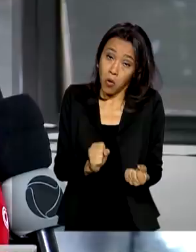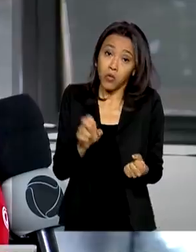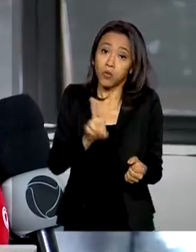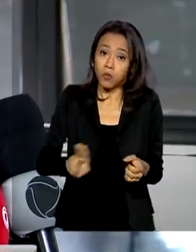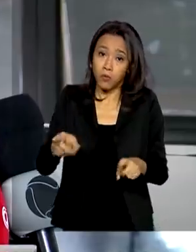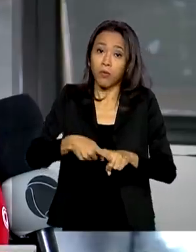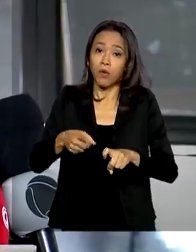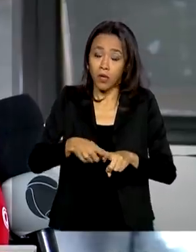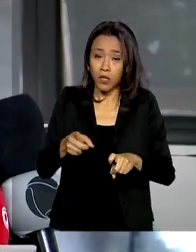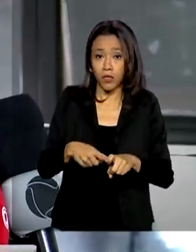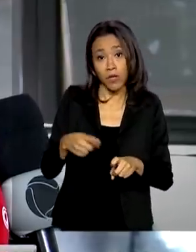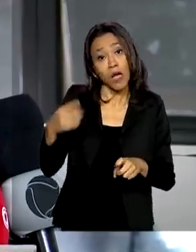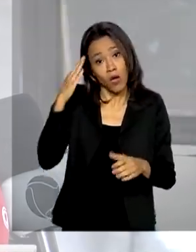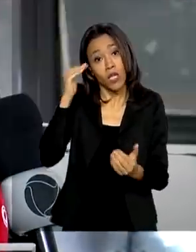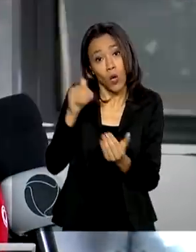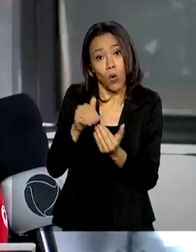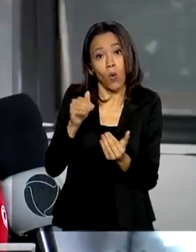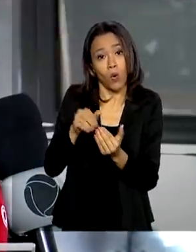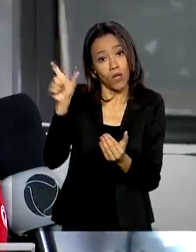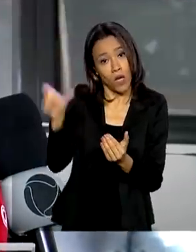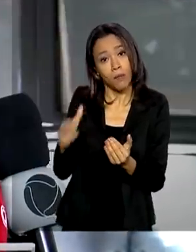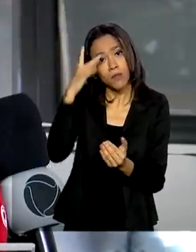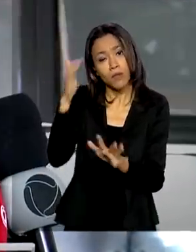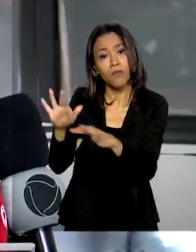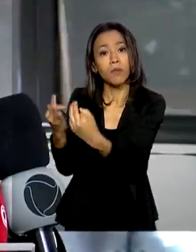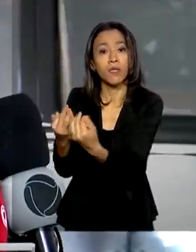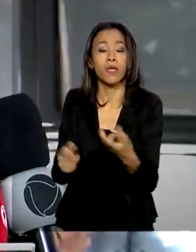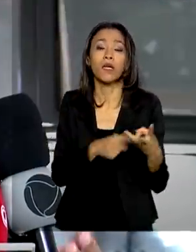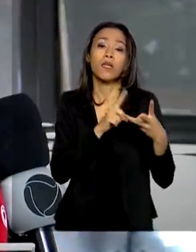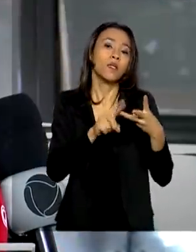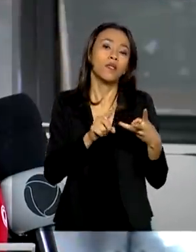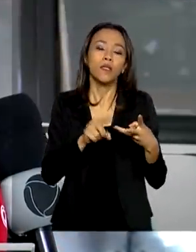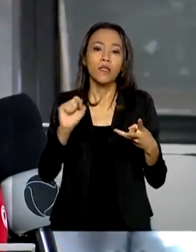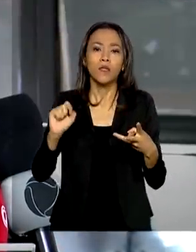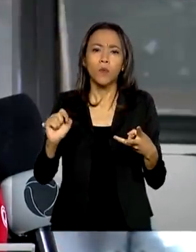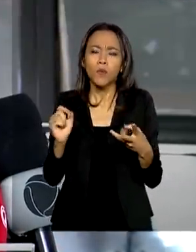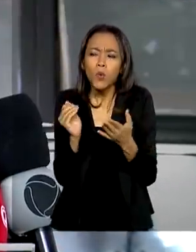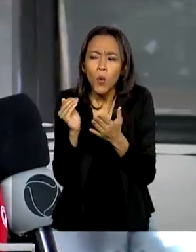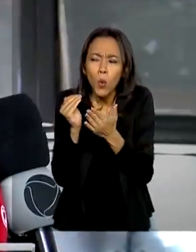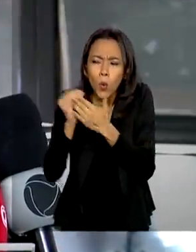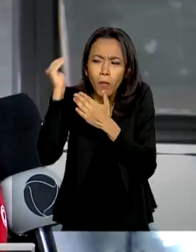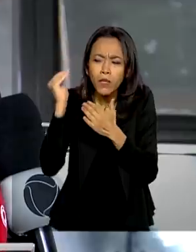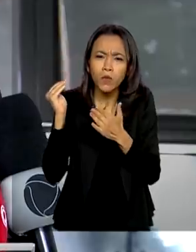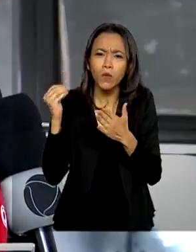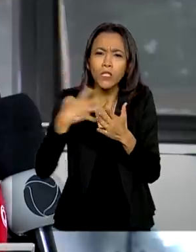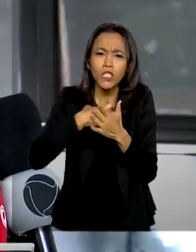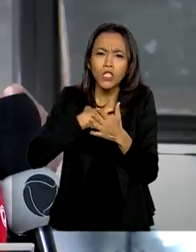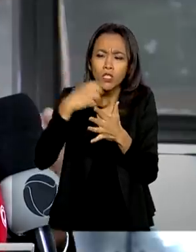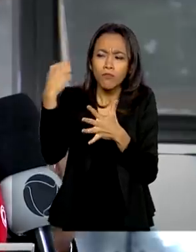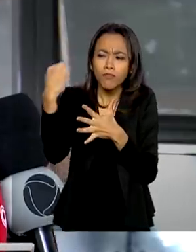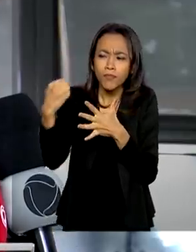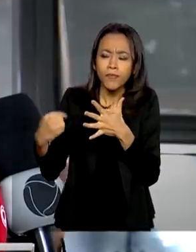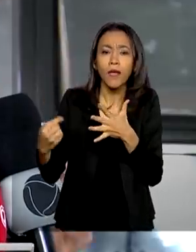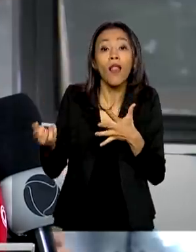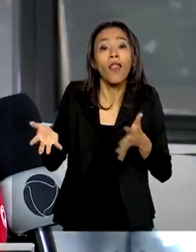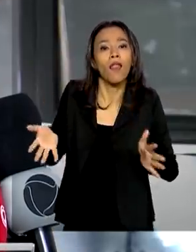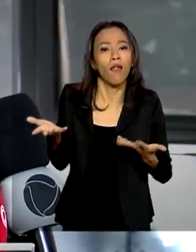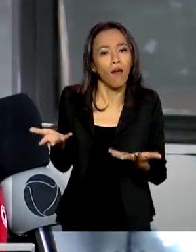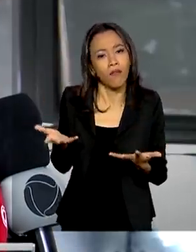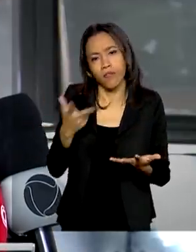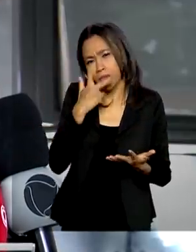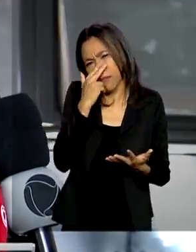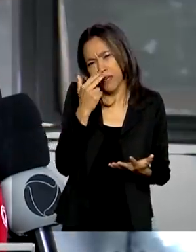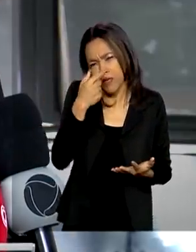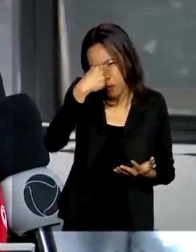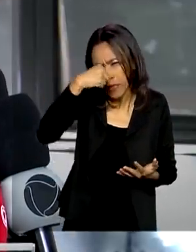consentimento do paciente ou dos seus familiares. E o terceiro ponto é no início dos sintomas, quando o paciente apresenta sintomas leves, tipo uma gripe,